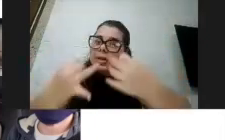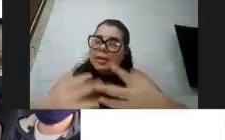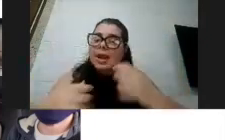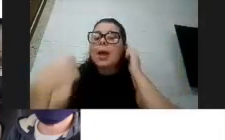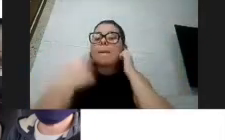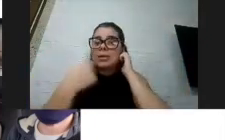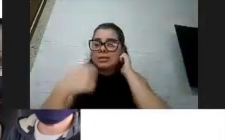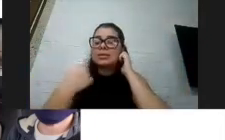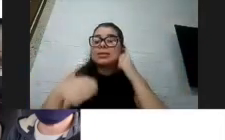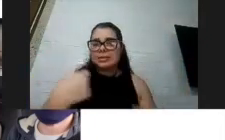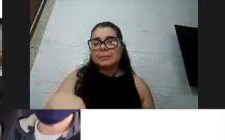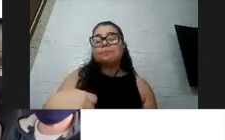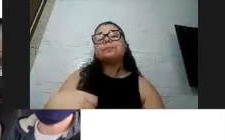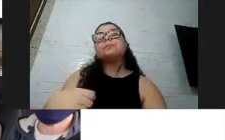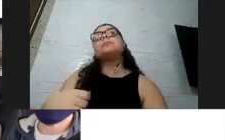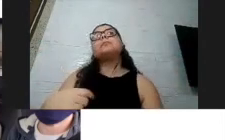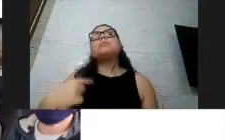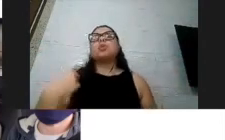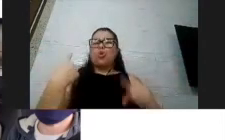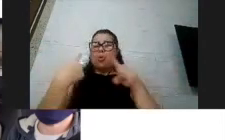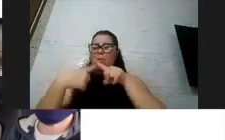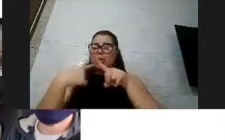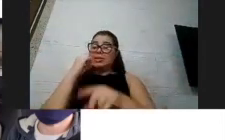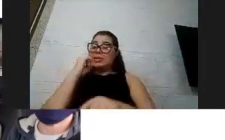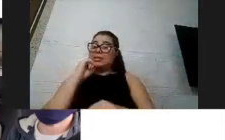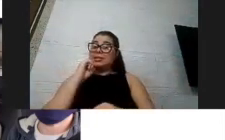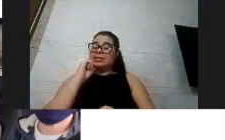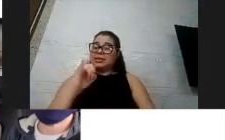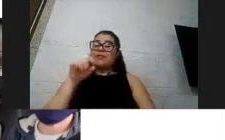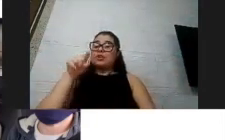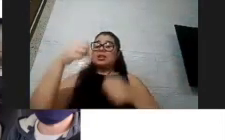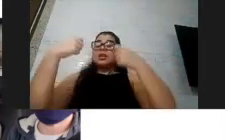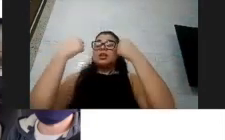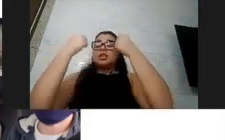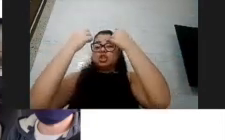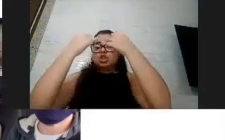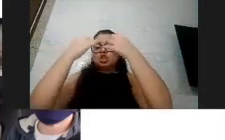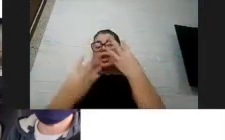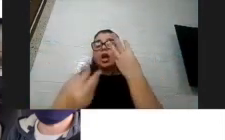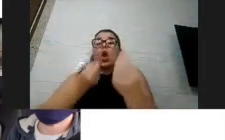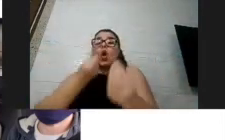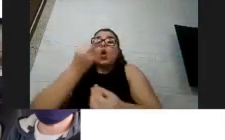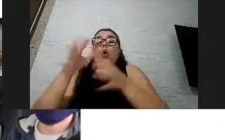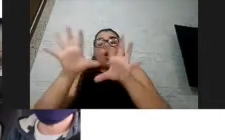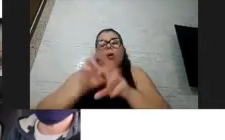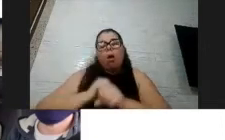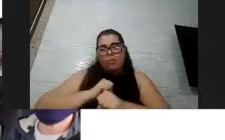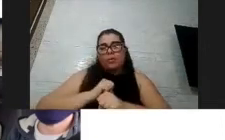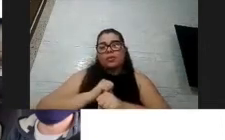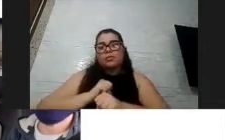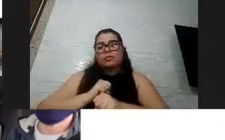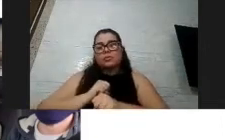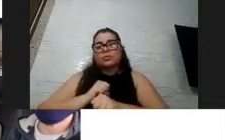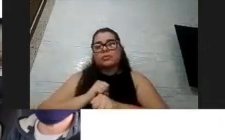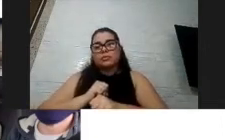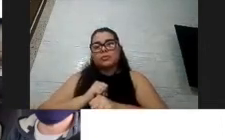explica como é que esse vírus passa de uma pessoa para outra, a gente está explicando também indiretamente como